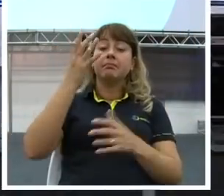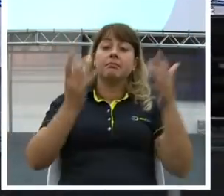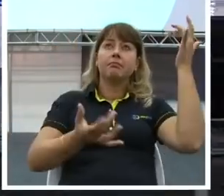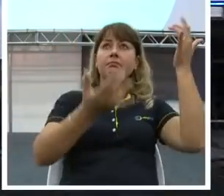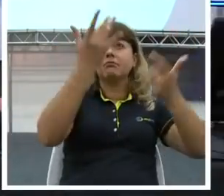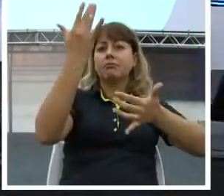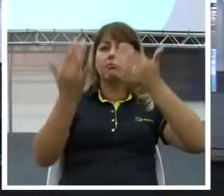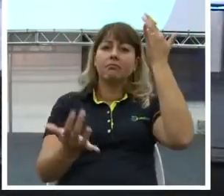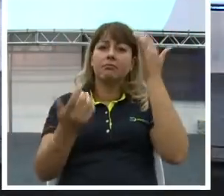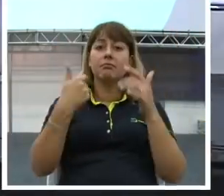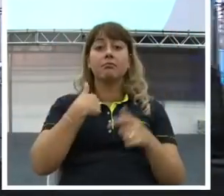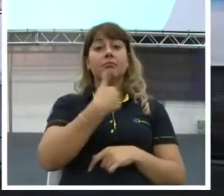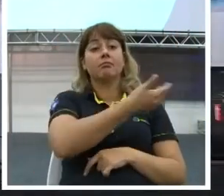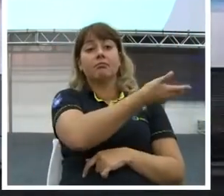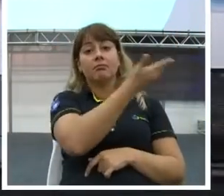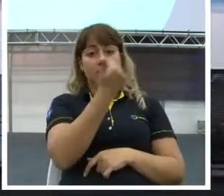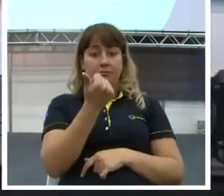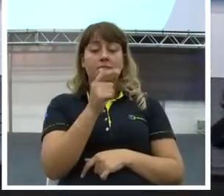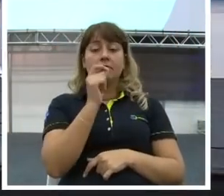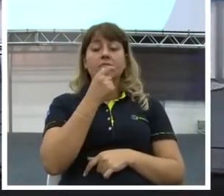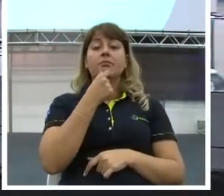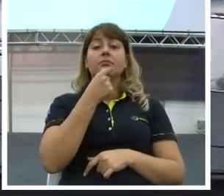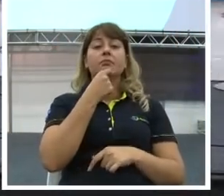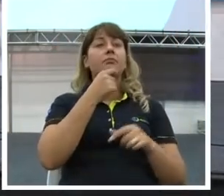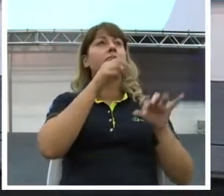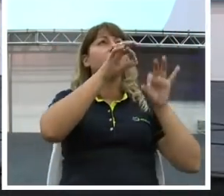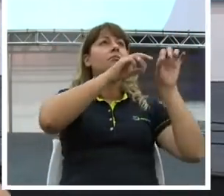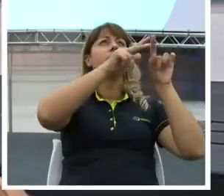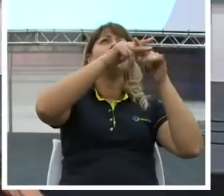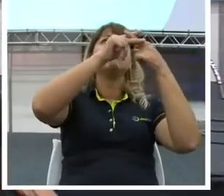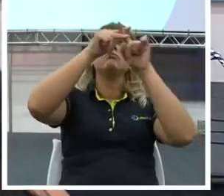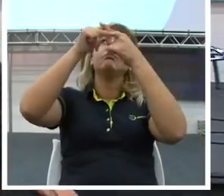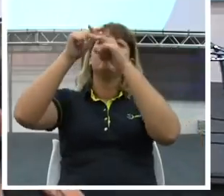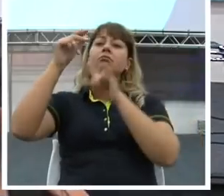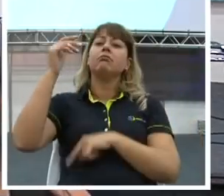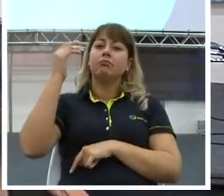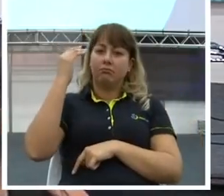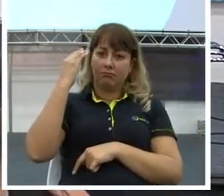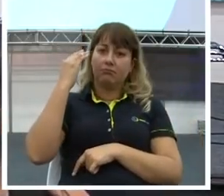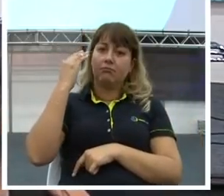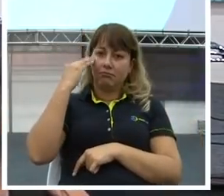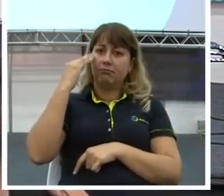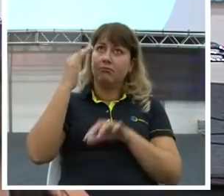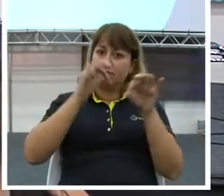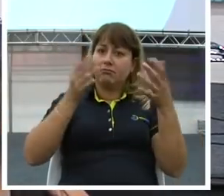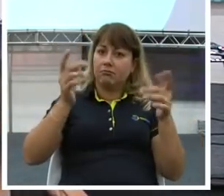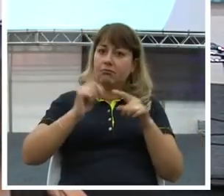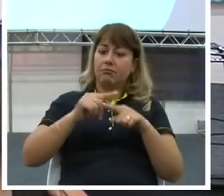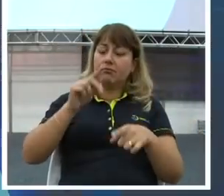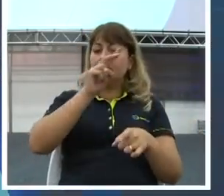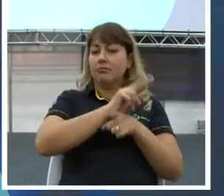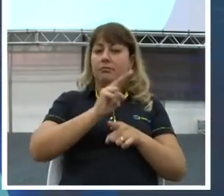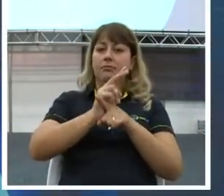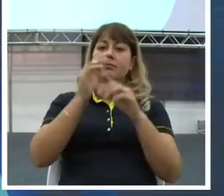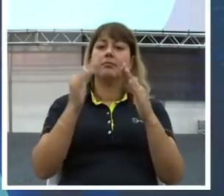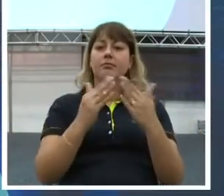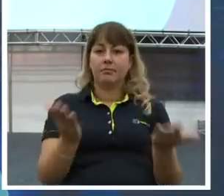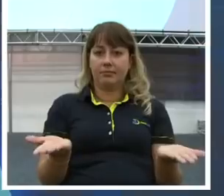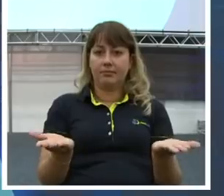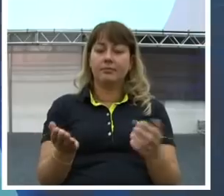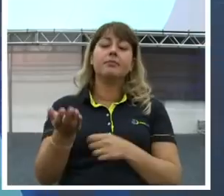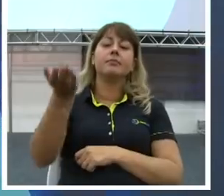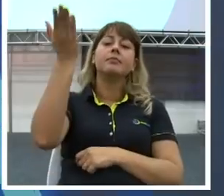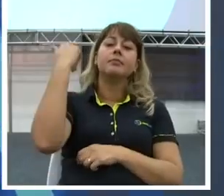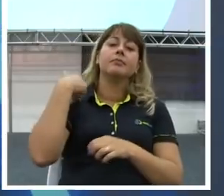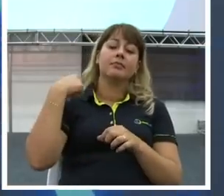manutenção na sua empresa? Eu lembro na época que eu tinha a rede de pós-gasolina. Que uma das despesas nossas.